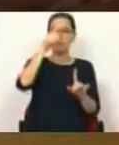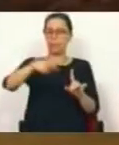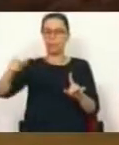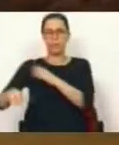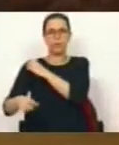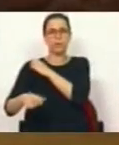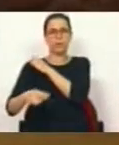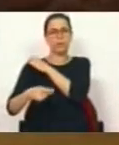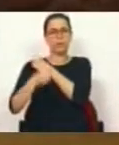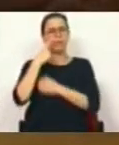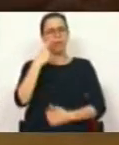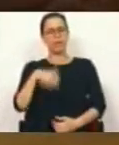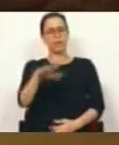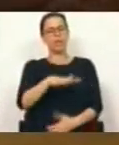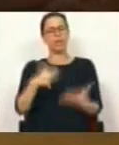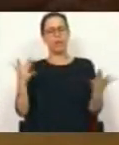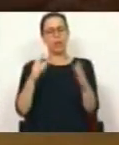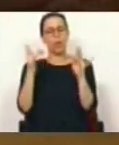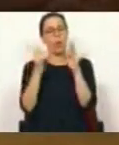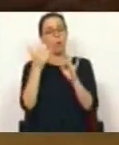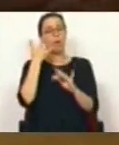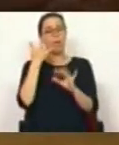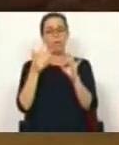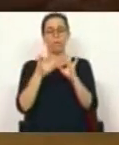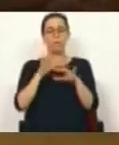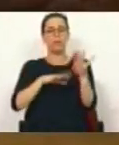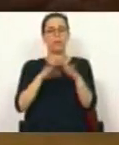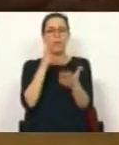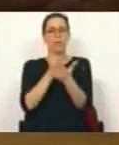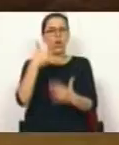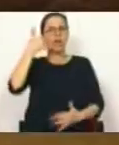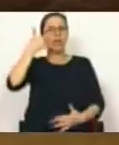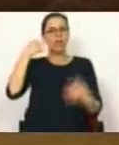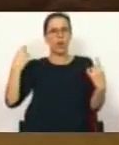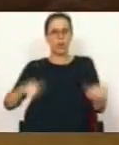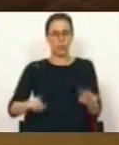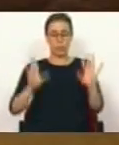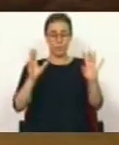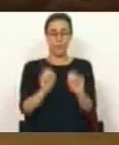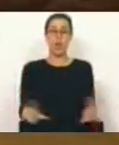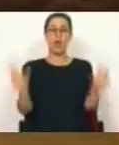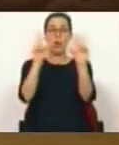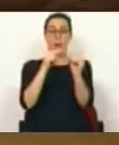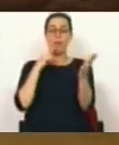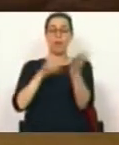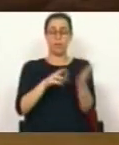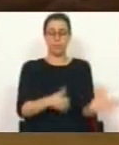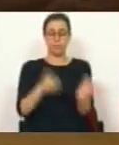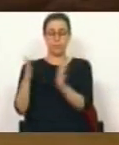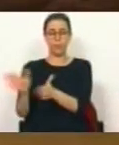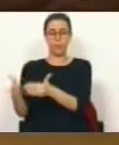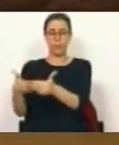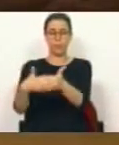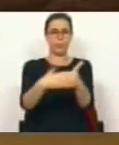sendo até notória as situações em que esse contacto é realizado exclusivamente por telefone. Ora, esta nova realidade levou, por um lado, ao